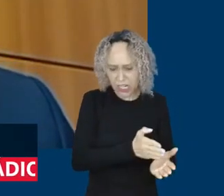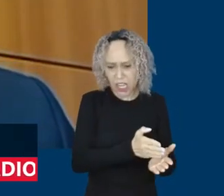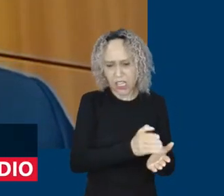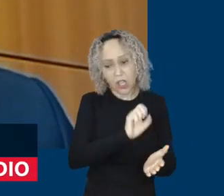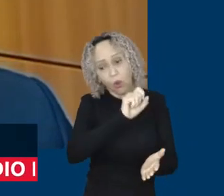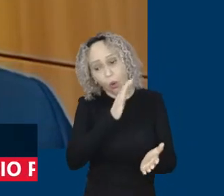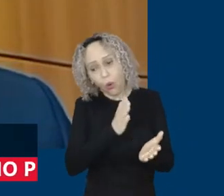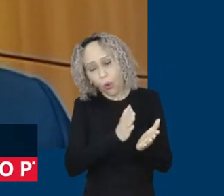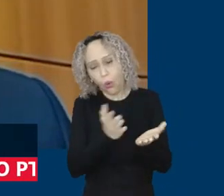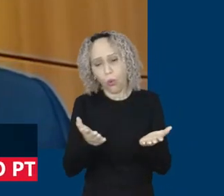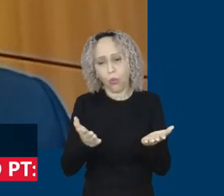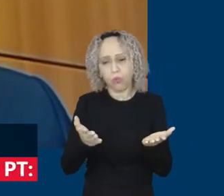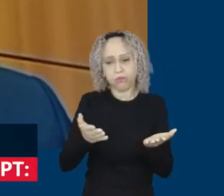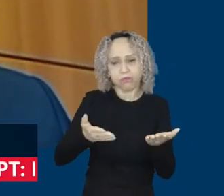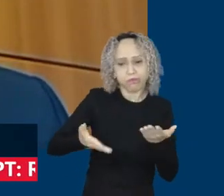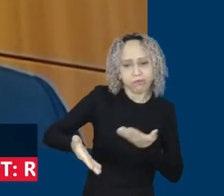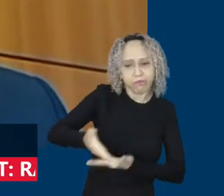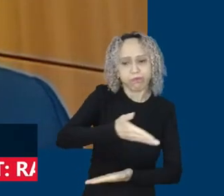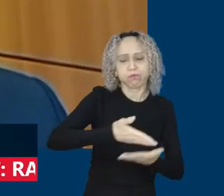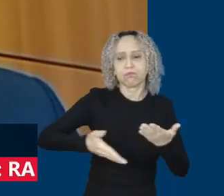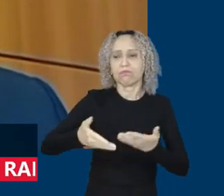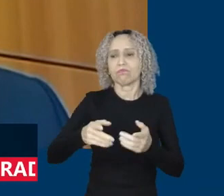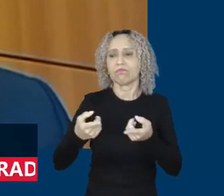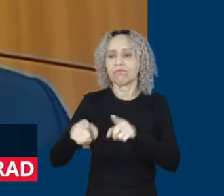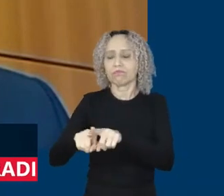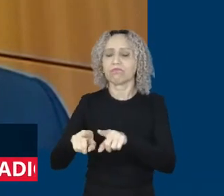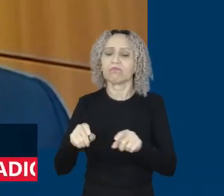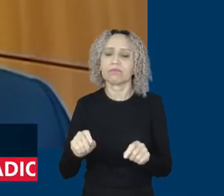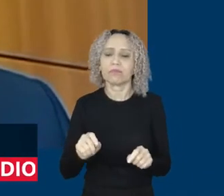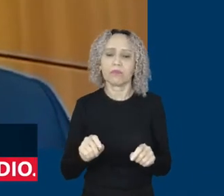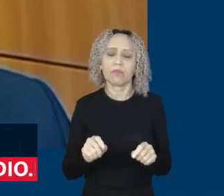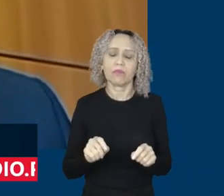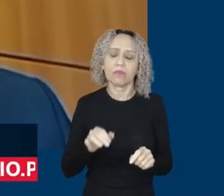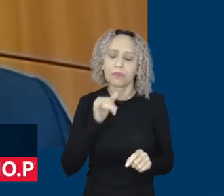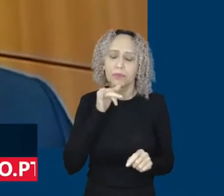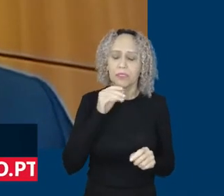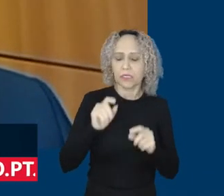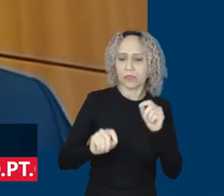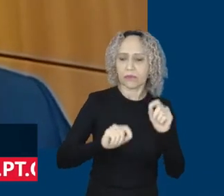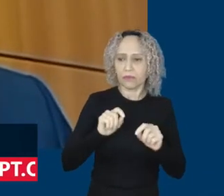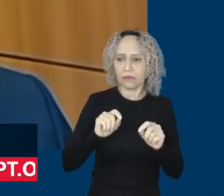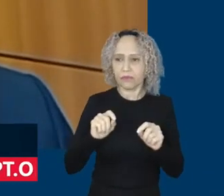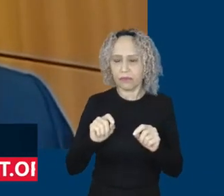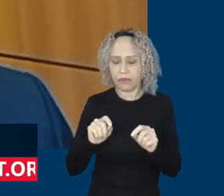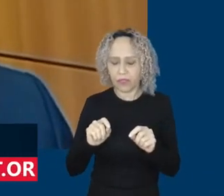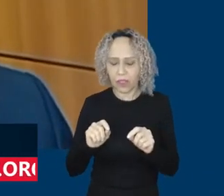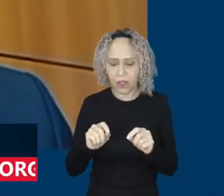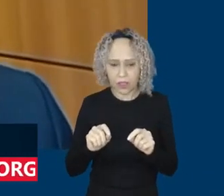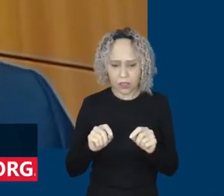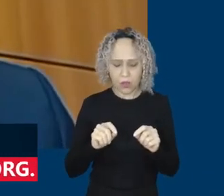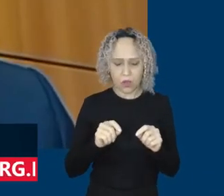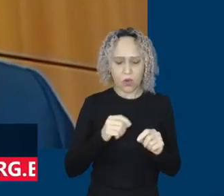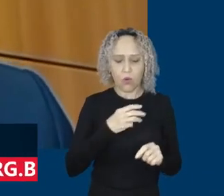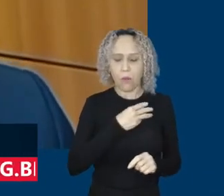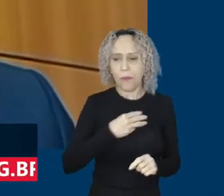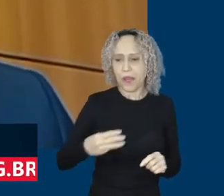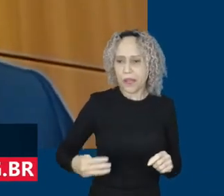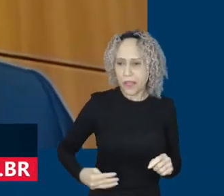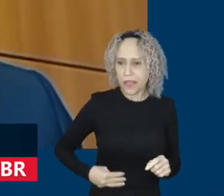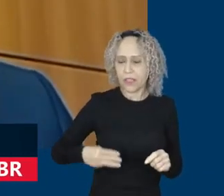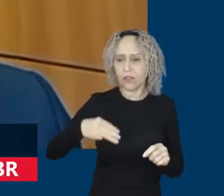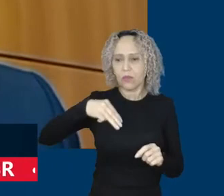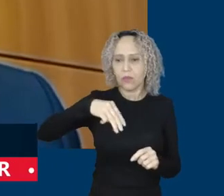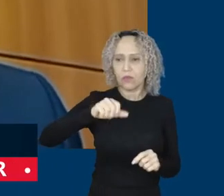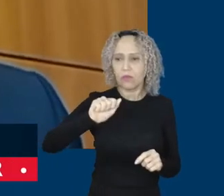no Ministério do Trabalho, uma ampla mesa de negociação e de debate, coordenada pelo ministro Marinho, para